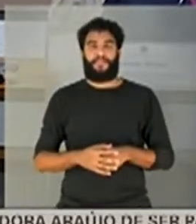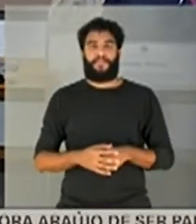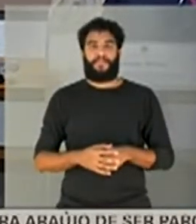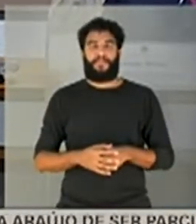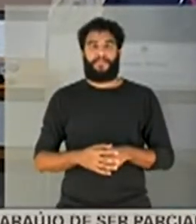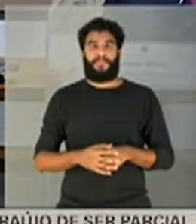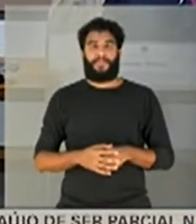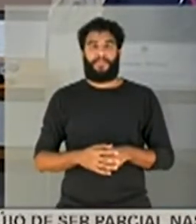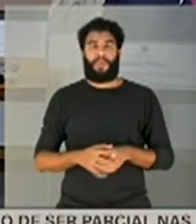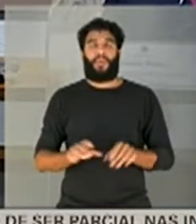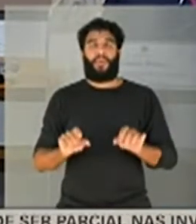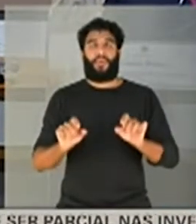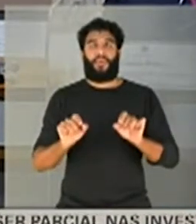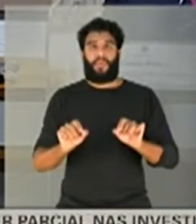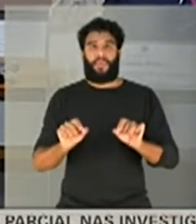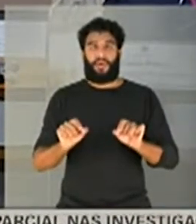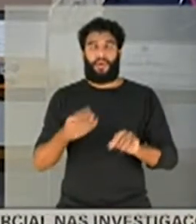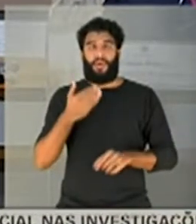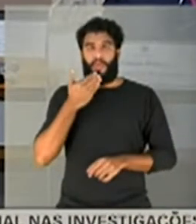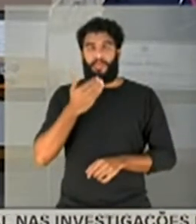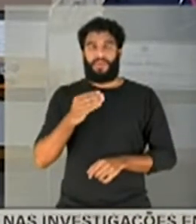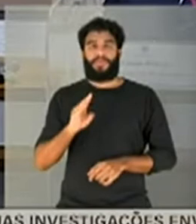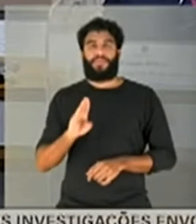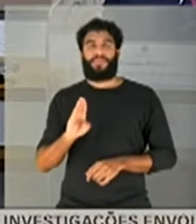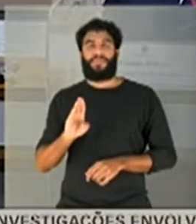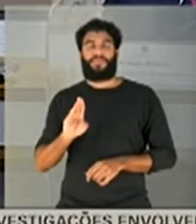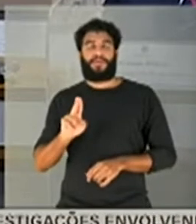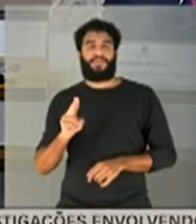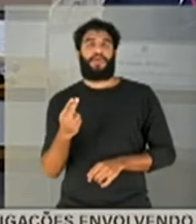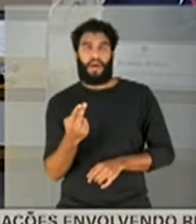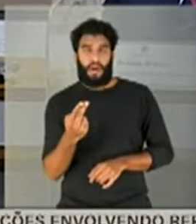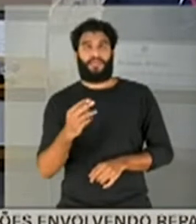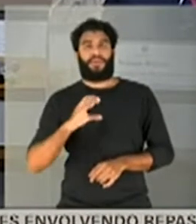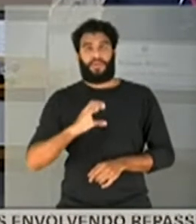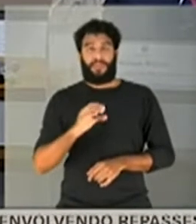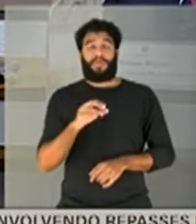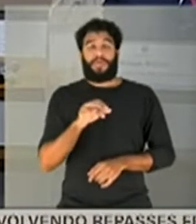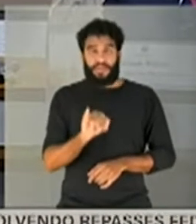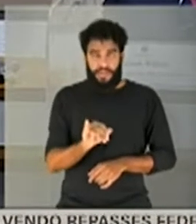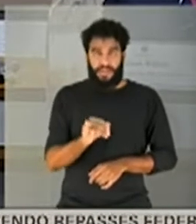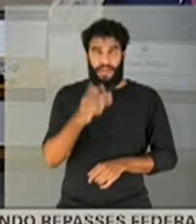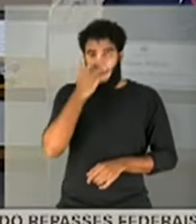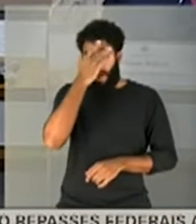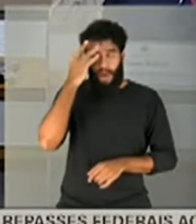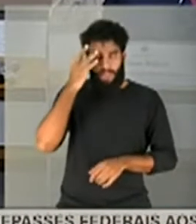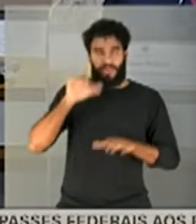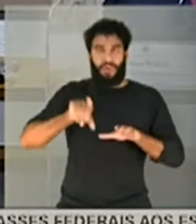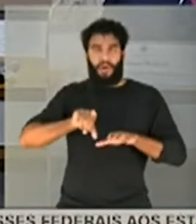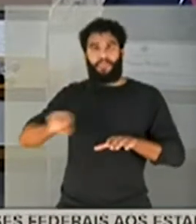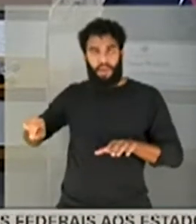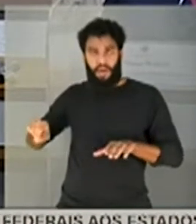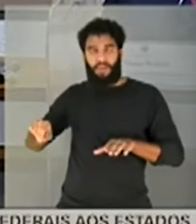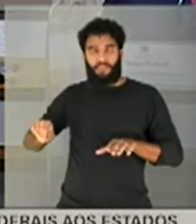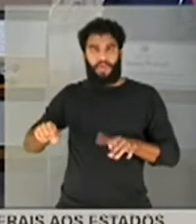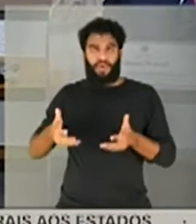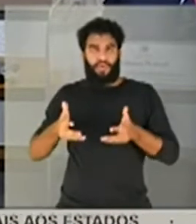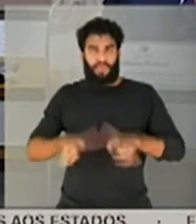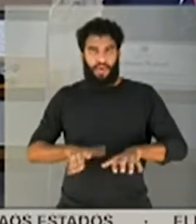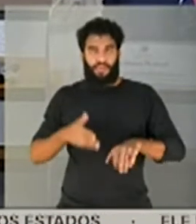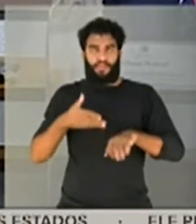com o seguinte, defiro o pedido de habeas corpus para dispensar o paciente caso queira comparecer perante a CPI da pandemia.